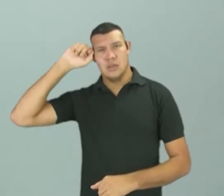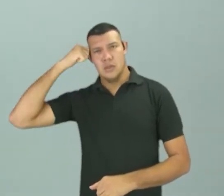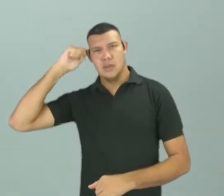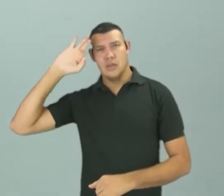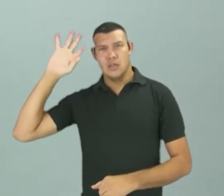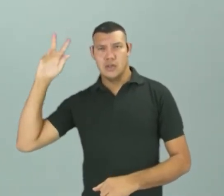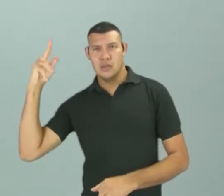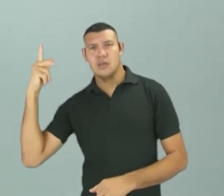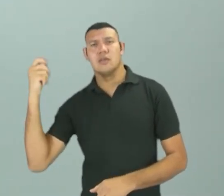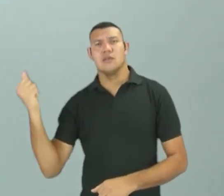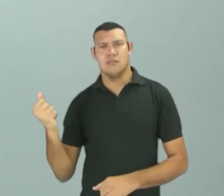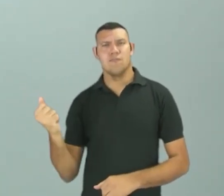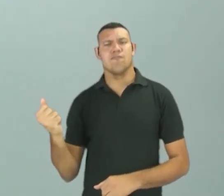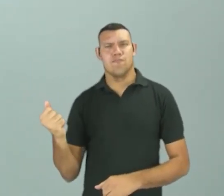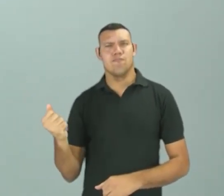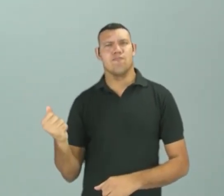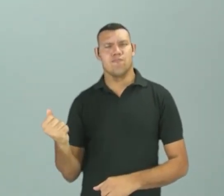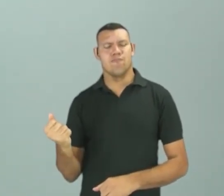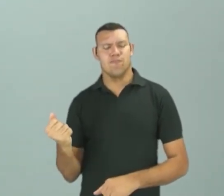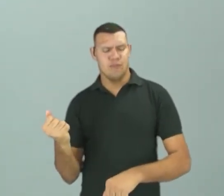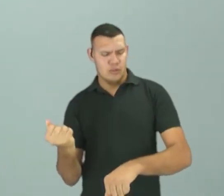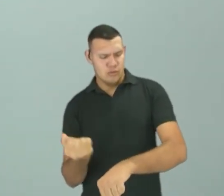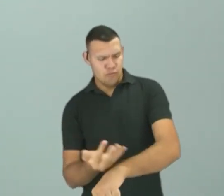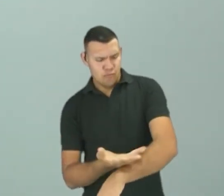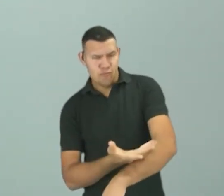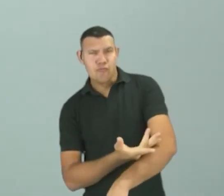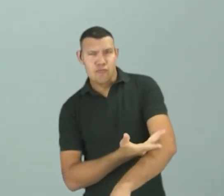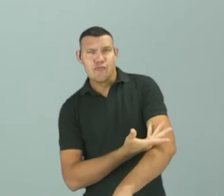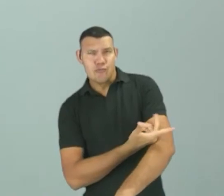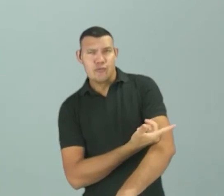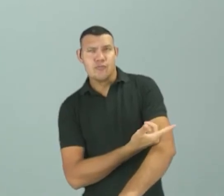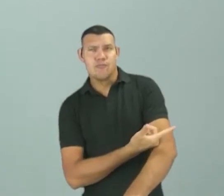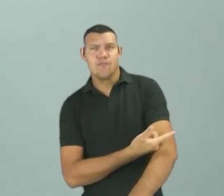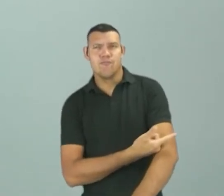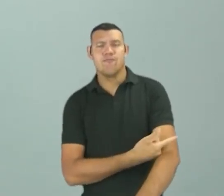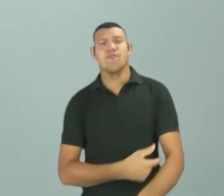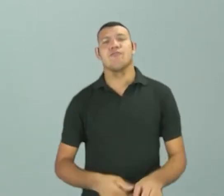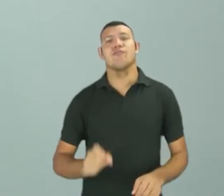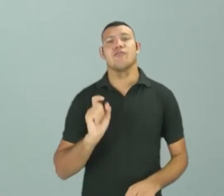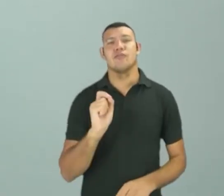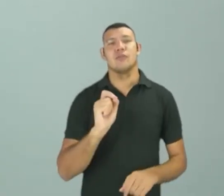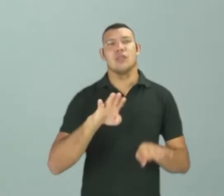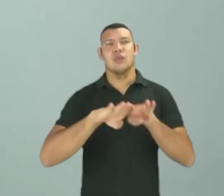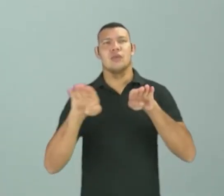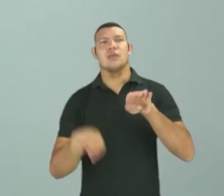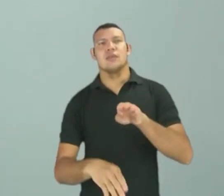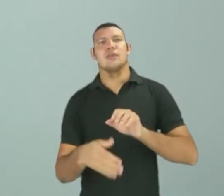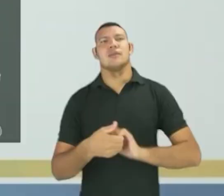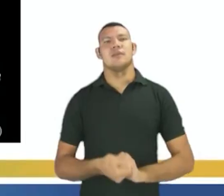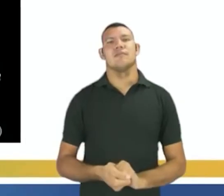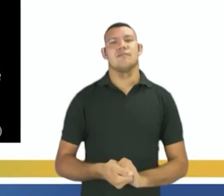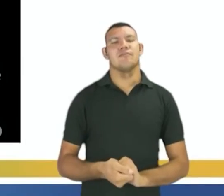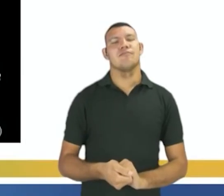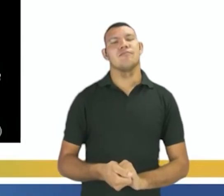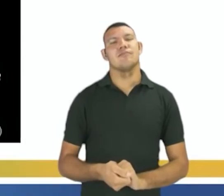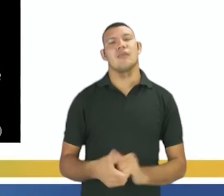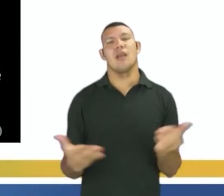que viveram na pele essa questão das desigualdades sociais, tá, pessoal? E aqui,